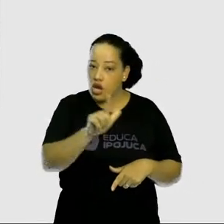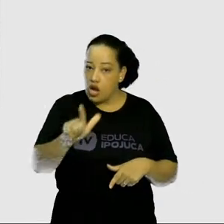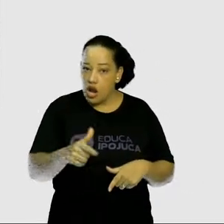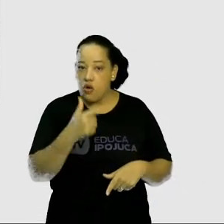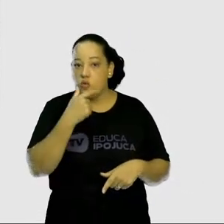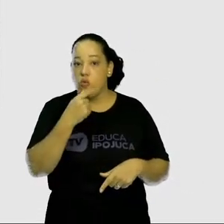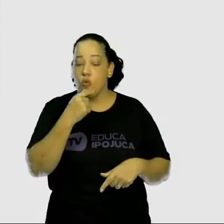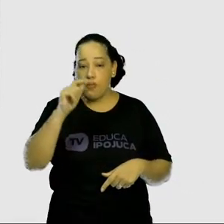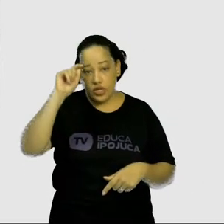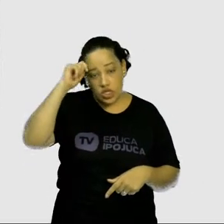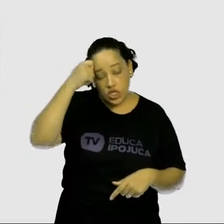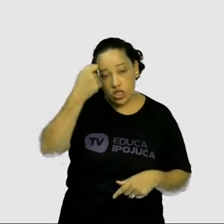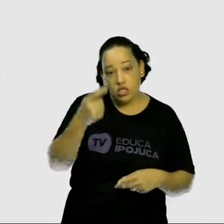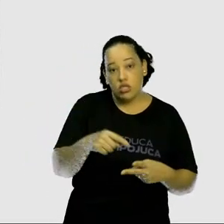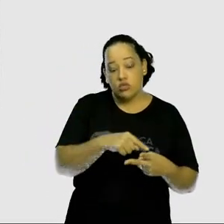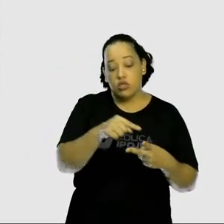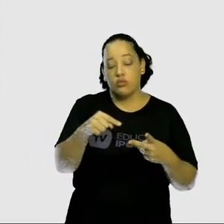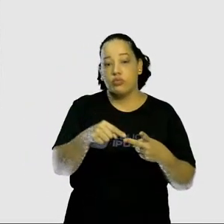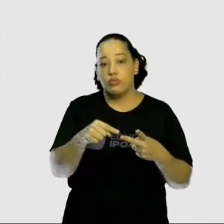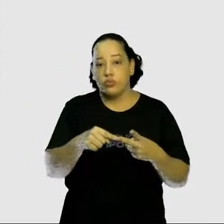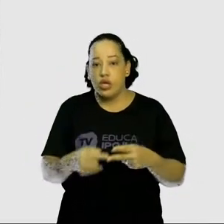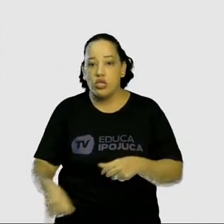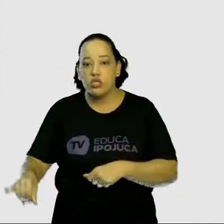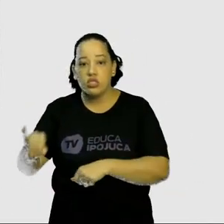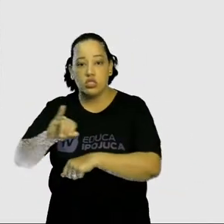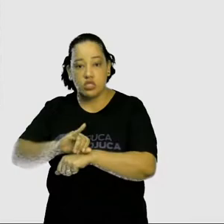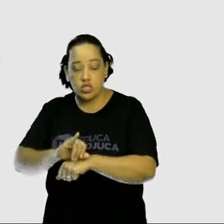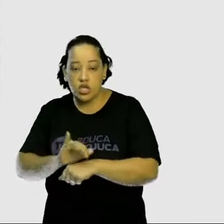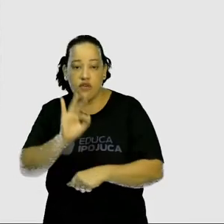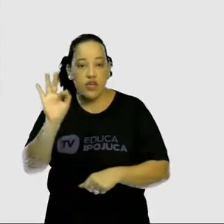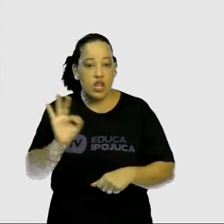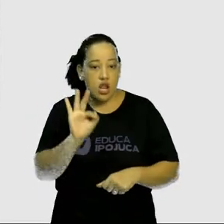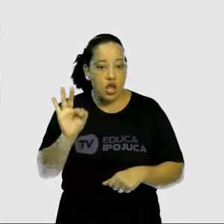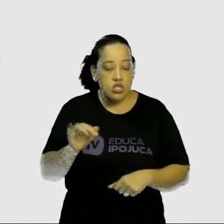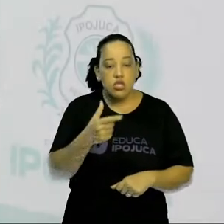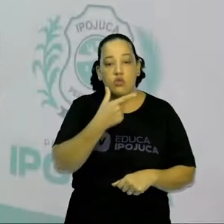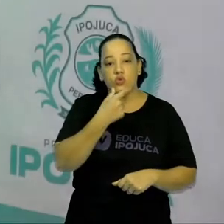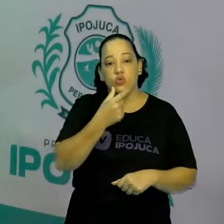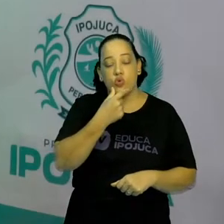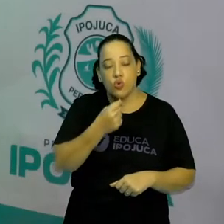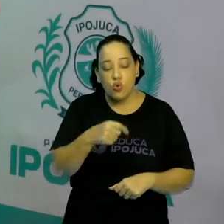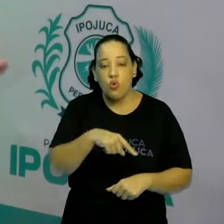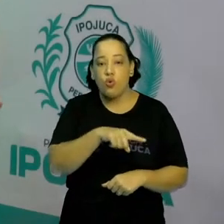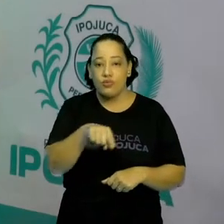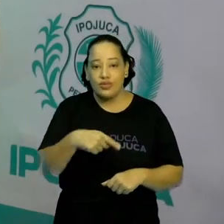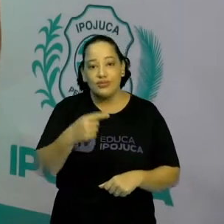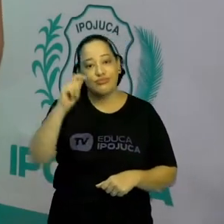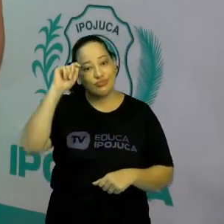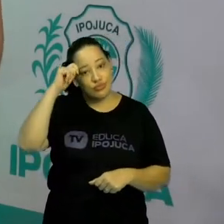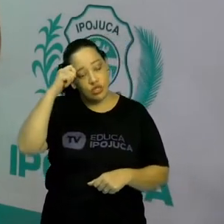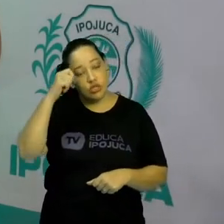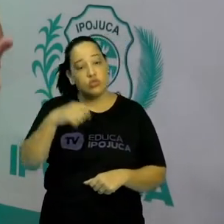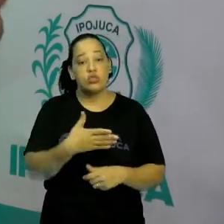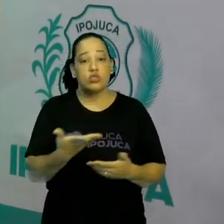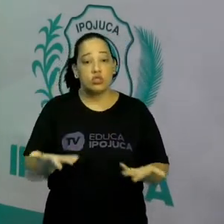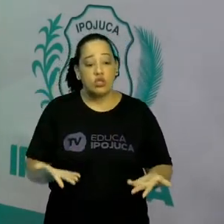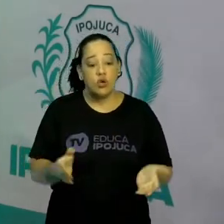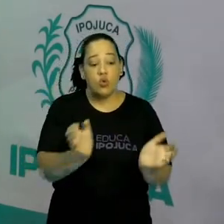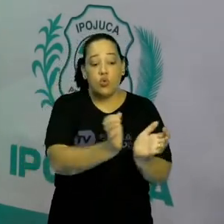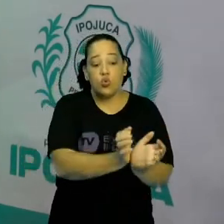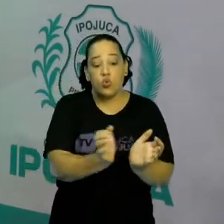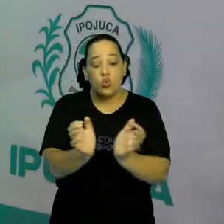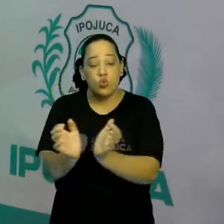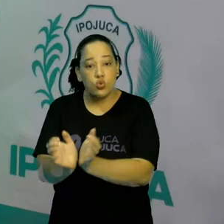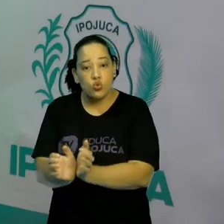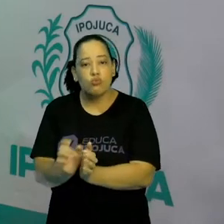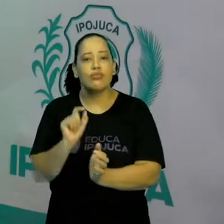Centro da Federação dos Homens de Corro no Rio de Janeiro. Interessante que quem mais participava desses clubes eram justamente